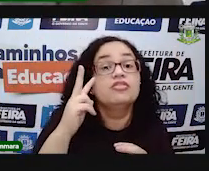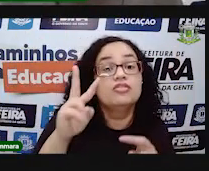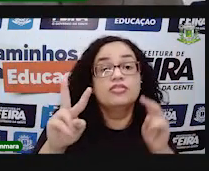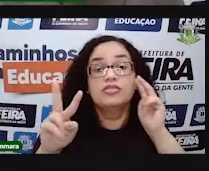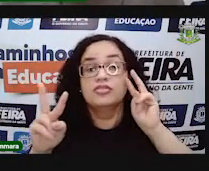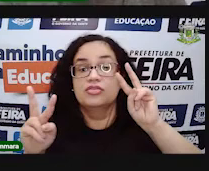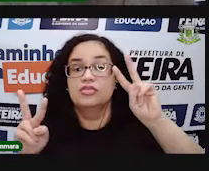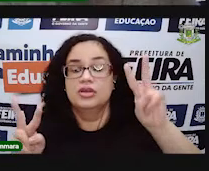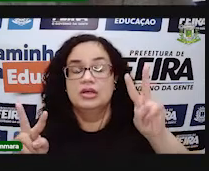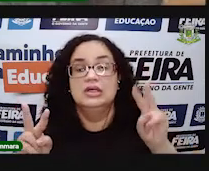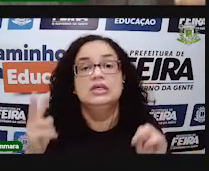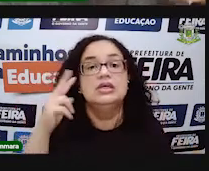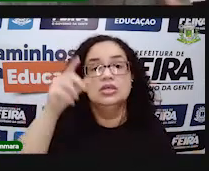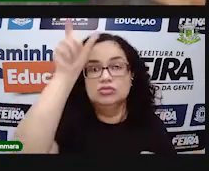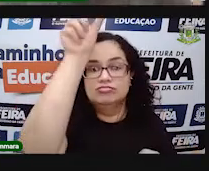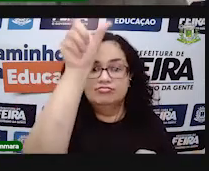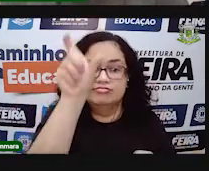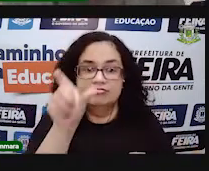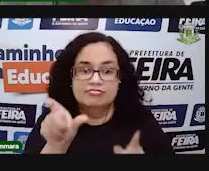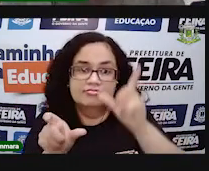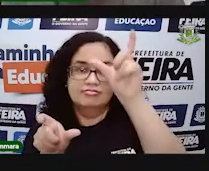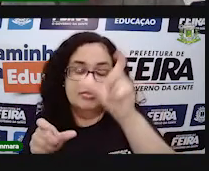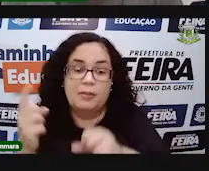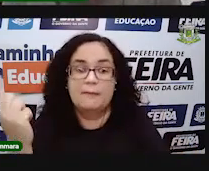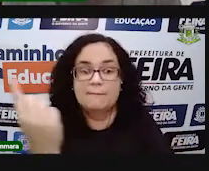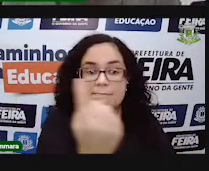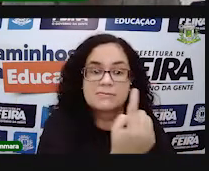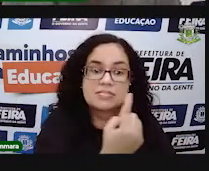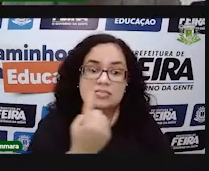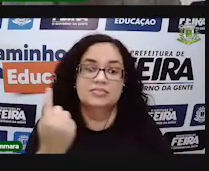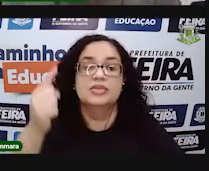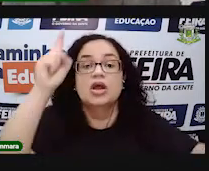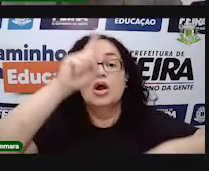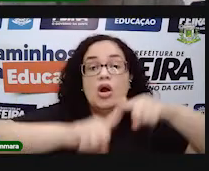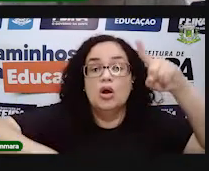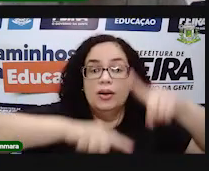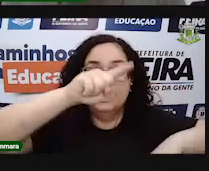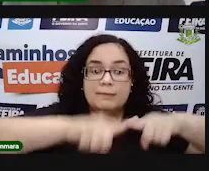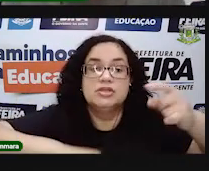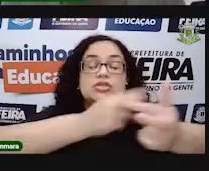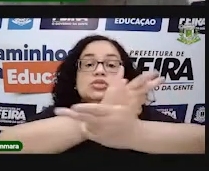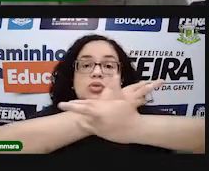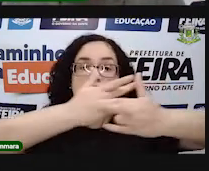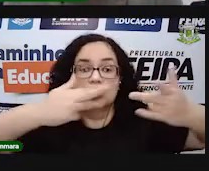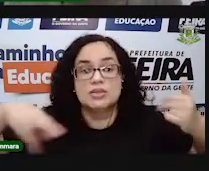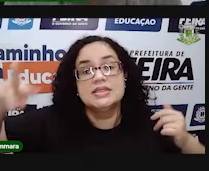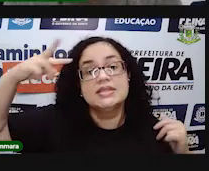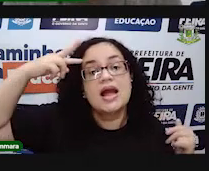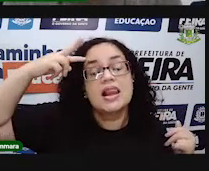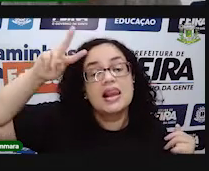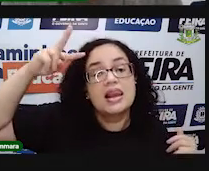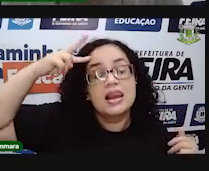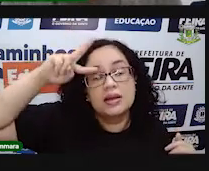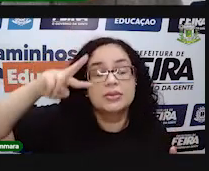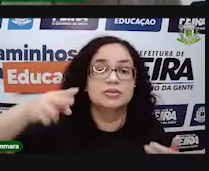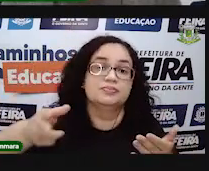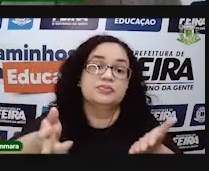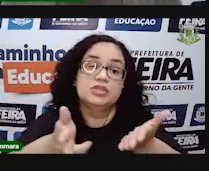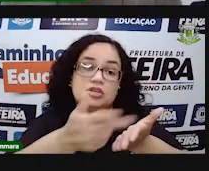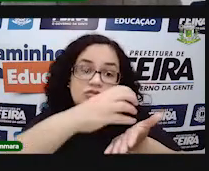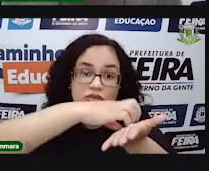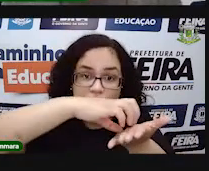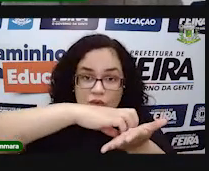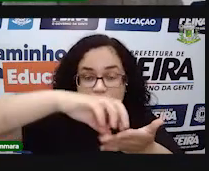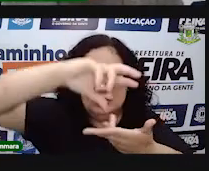esfera, e tentar enxergar essas coisas no mundo físico, ao nosso redor, objetos